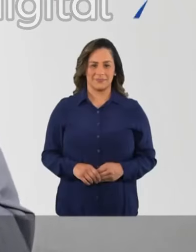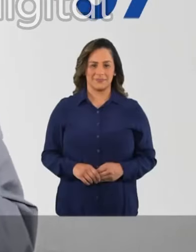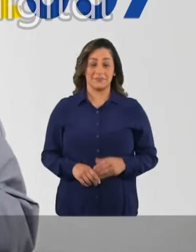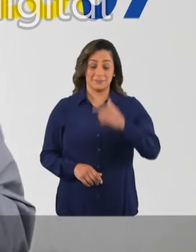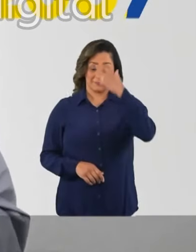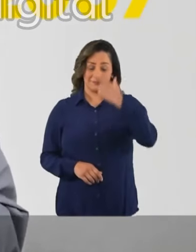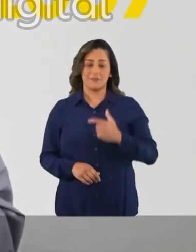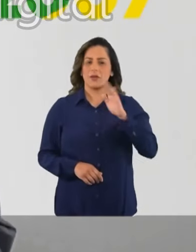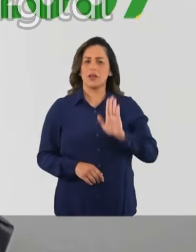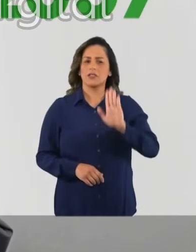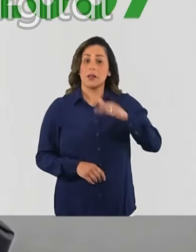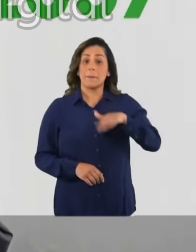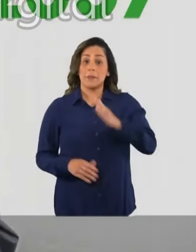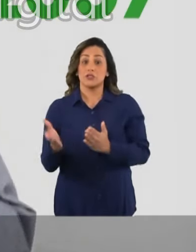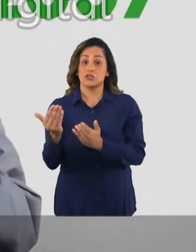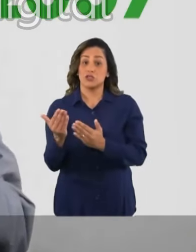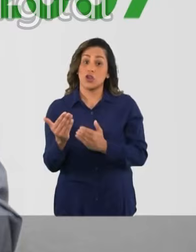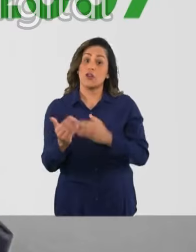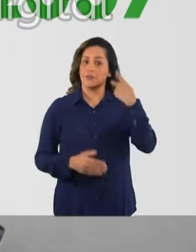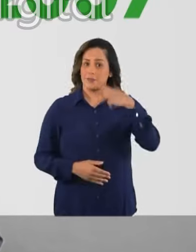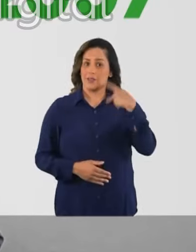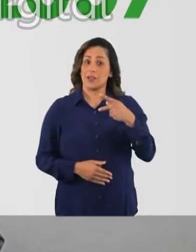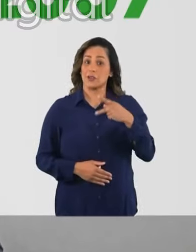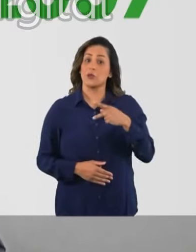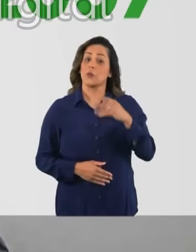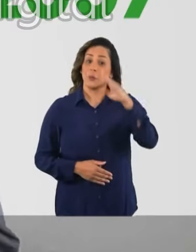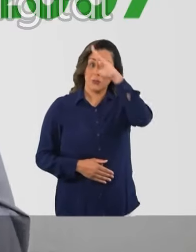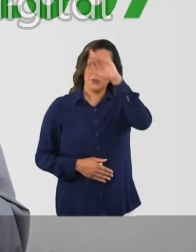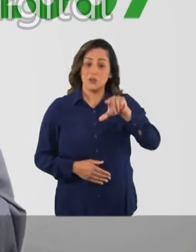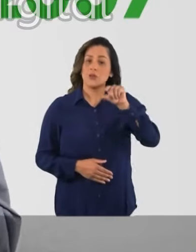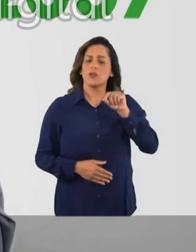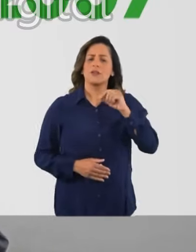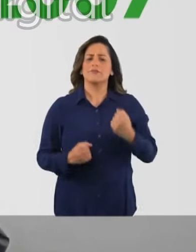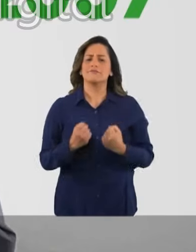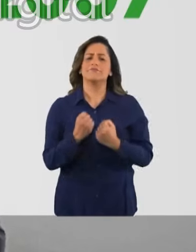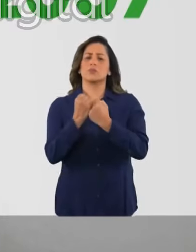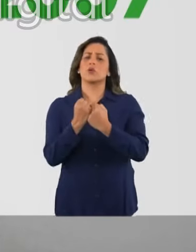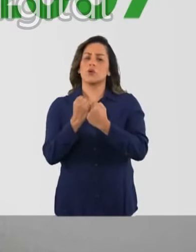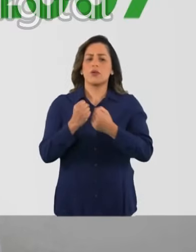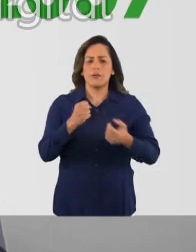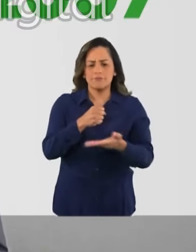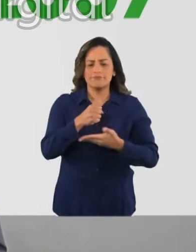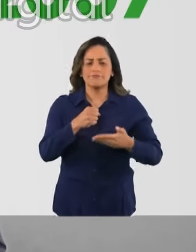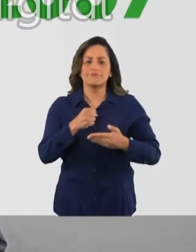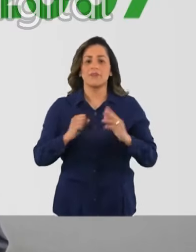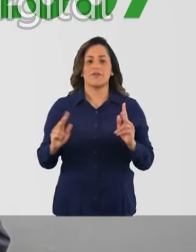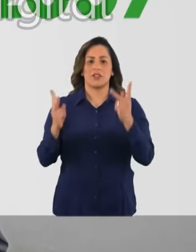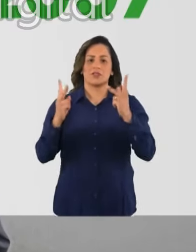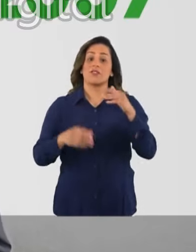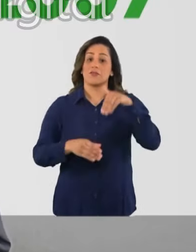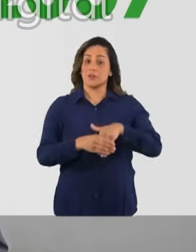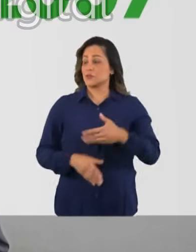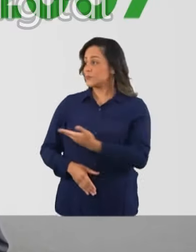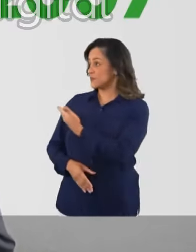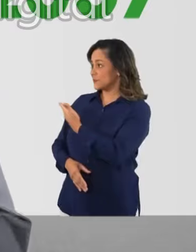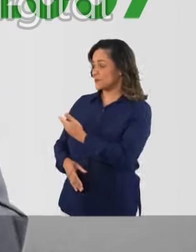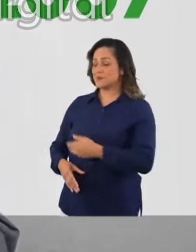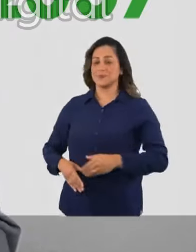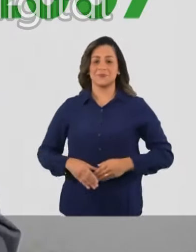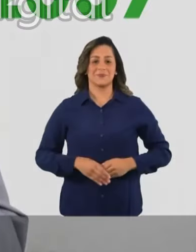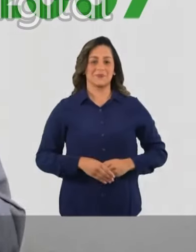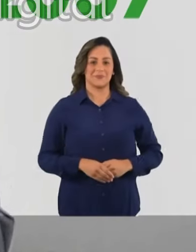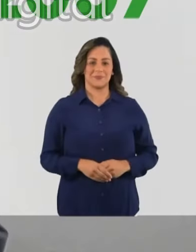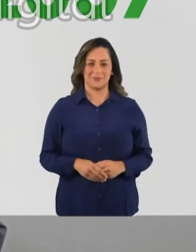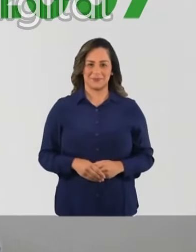Sou o candidato mais jovem a vereador escolhido por Bolsonaro para defender os nossos princípios e valores. Vote Adam 22-007.